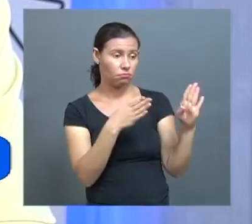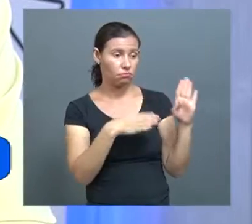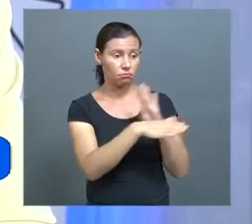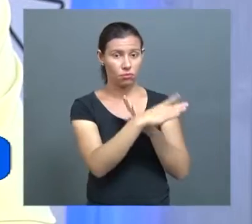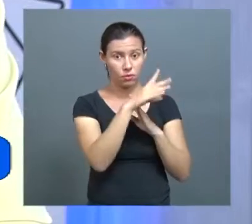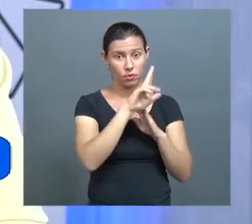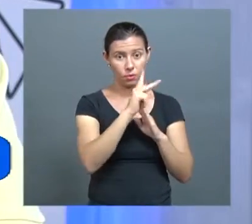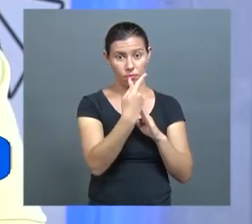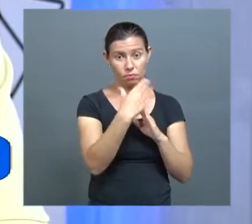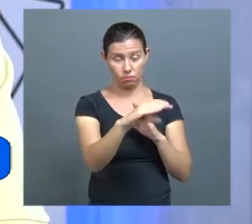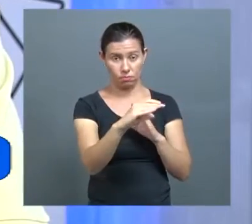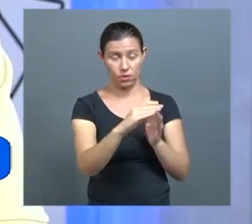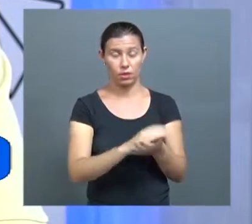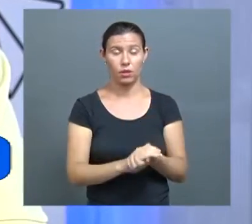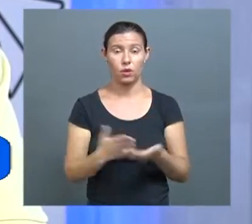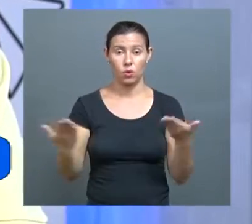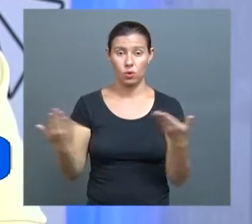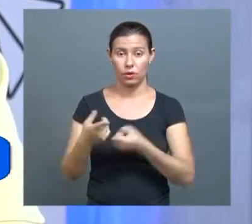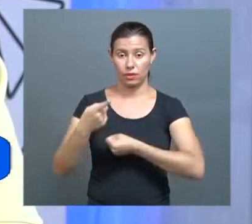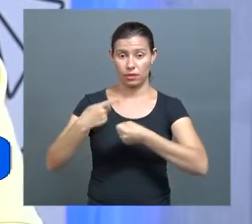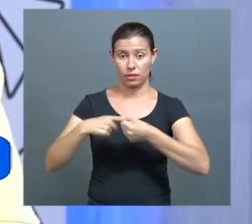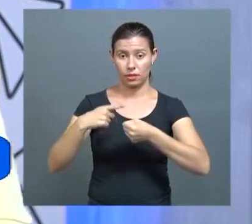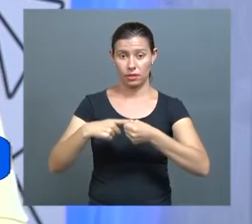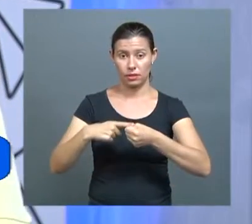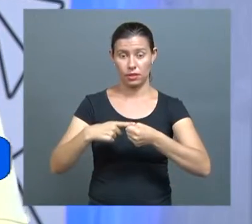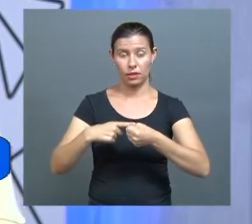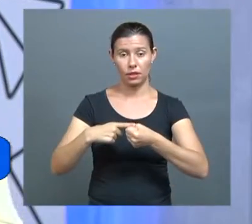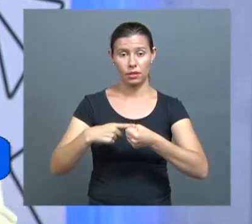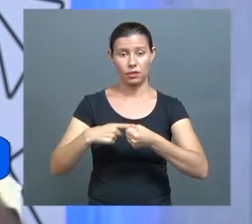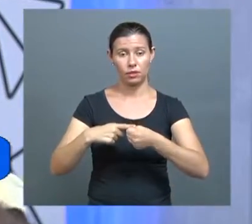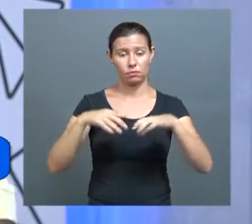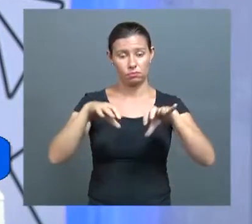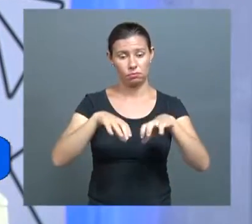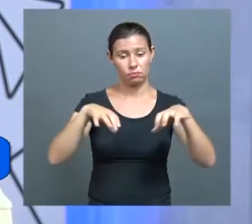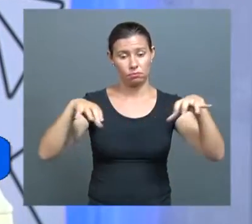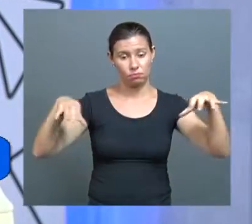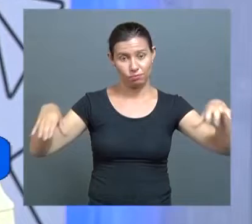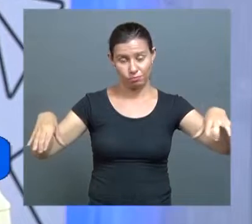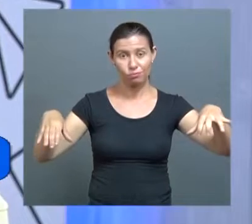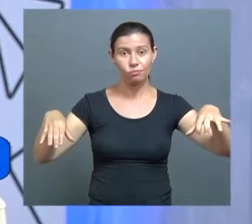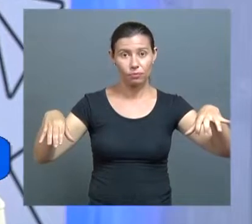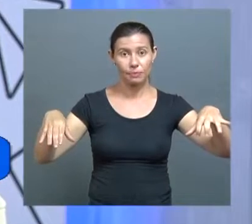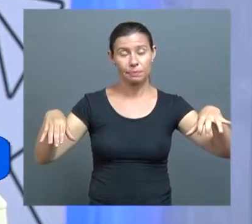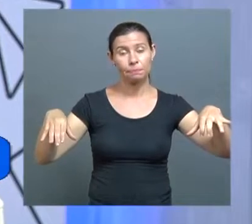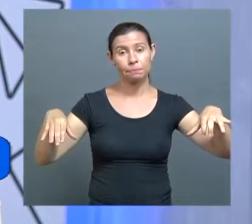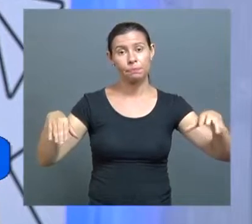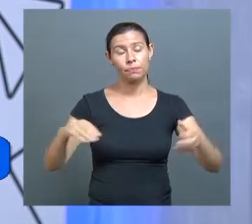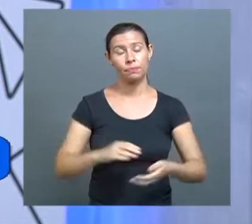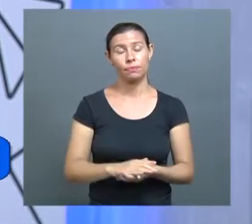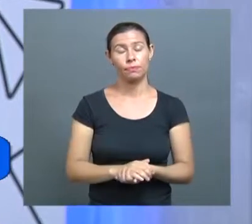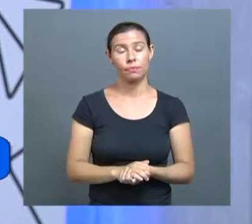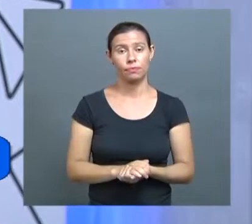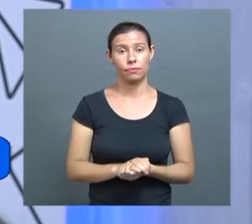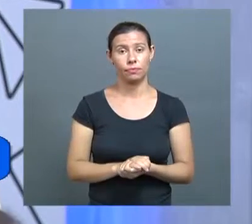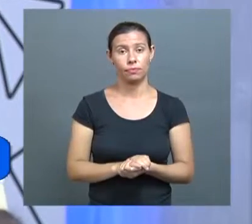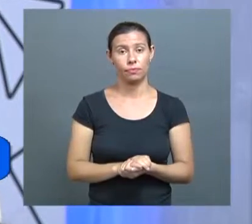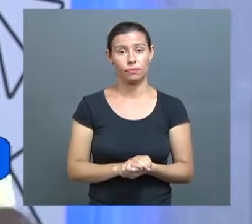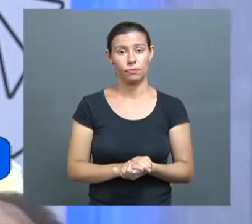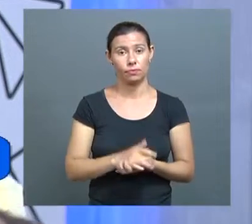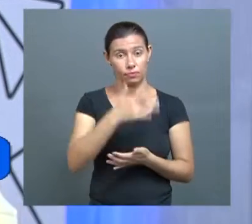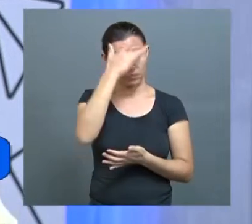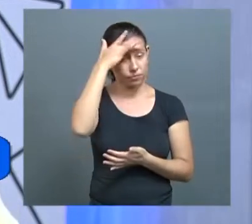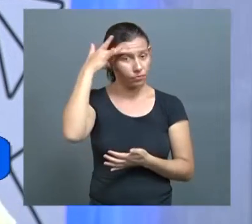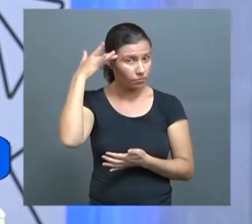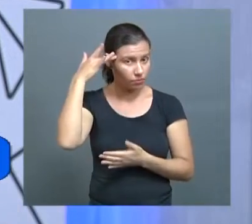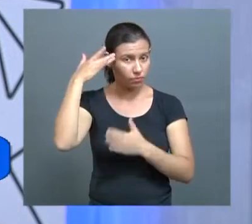é dividida em lotes, vamos chamar assim. E o paciente do